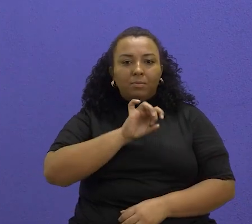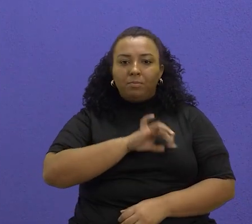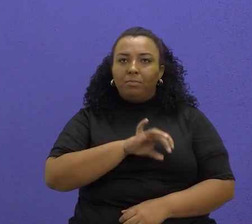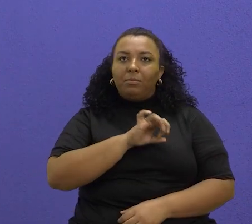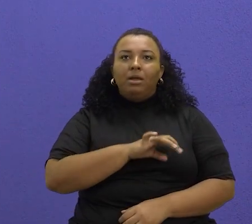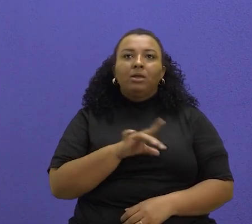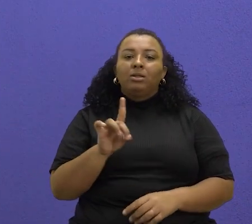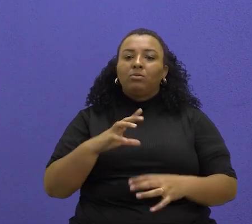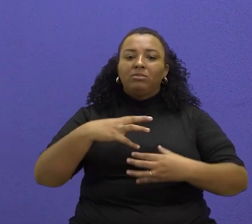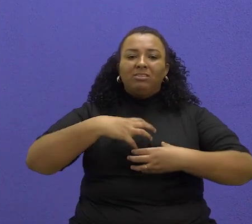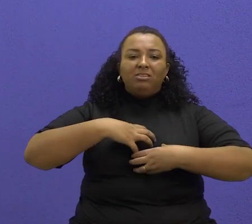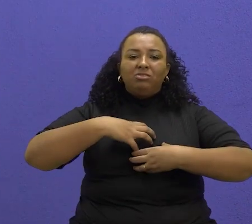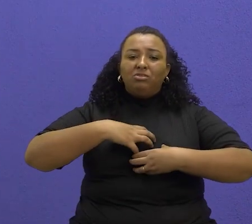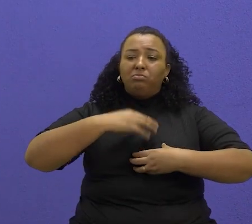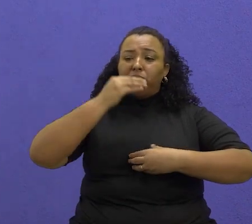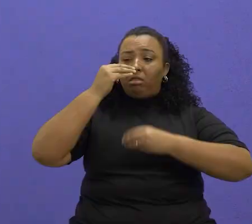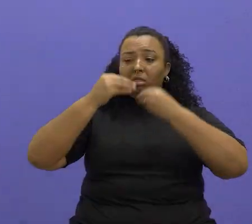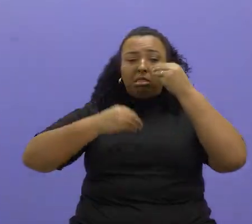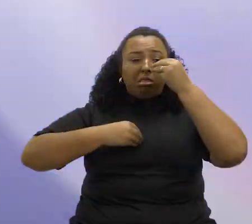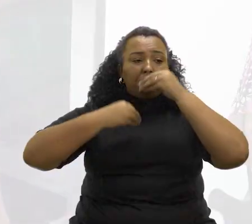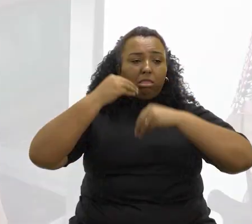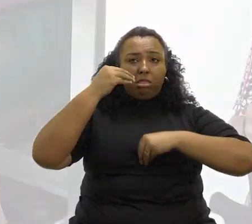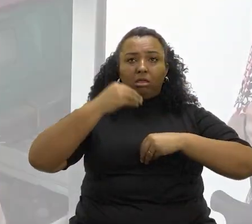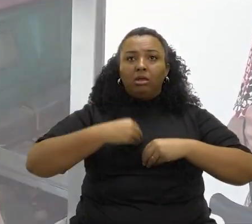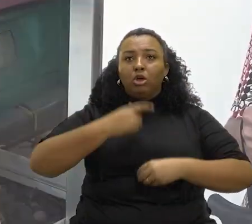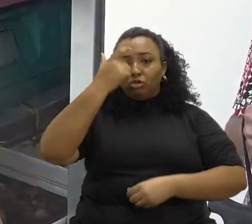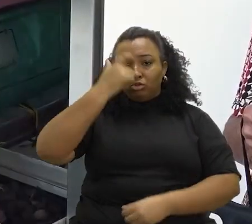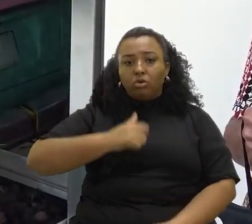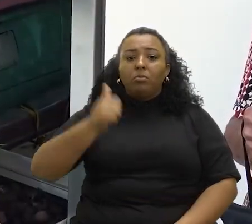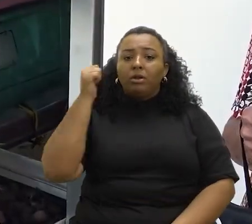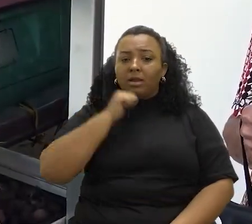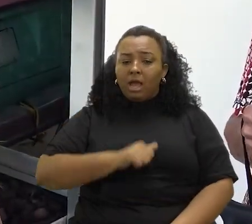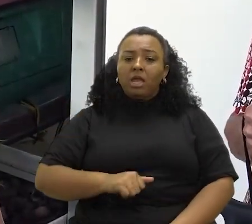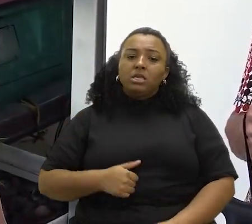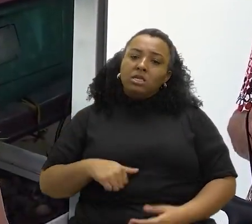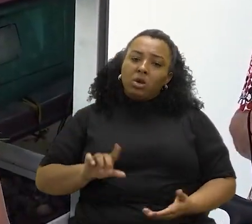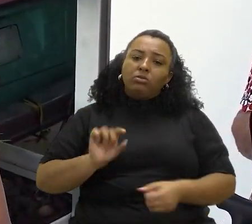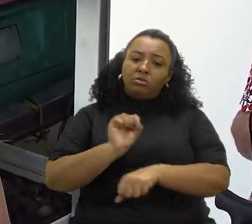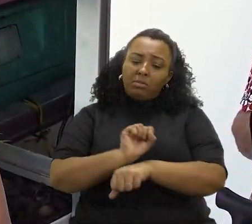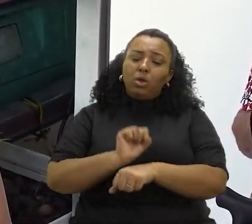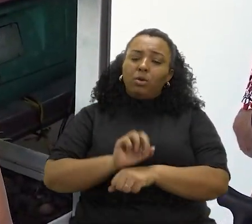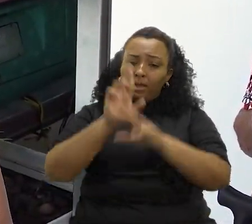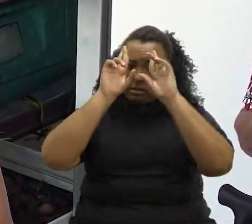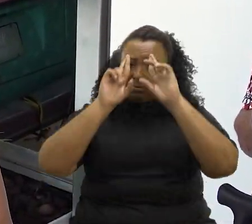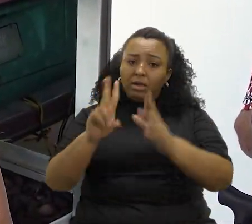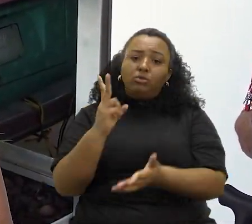e de nisso não se sentir desamparada. Eu sou mulher e espero respeito sempre.